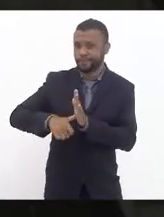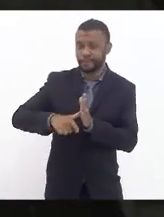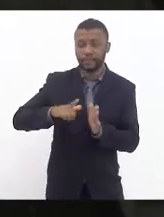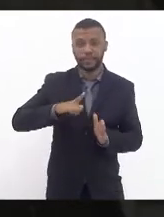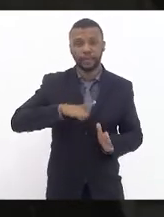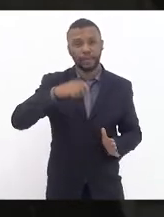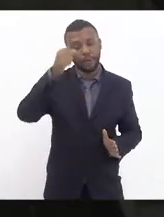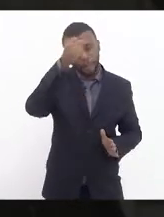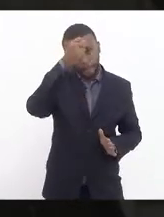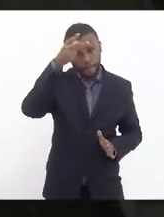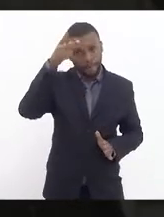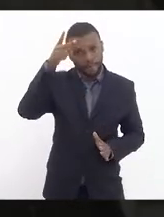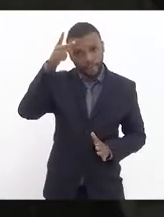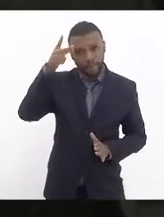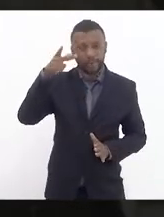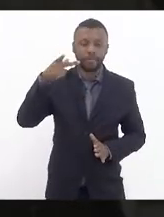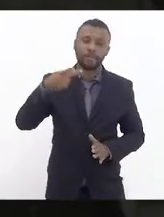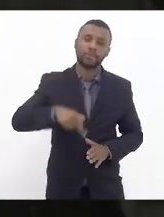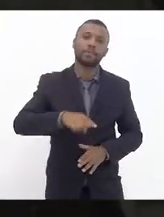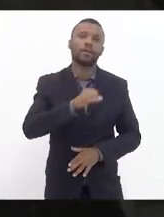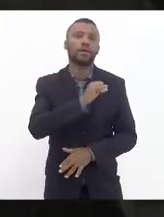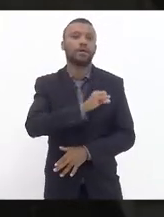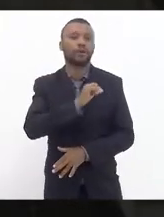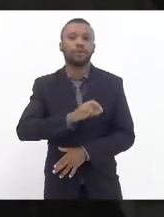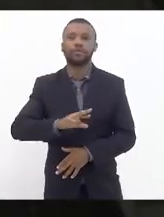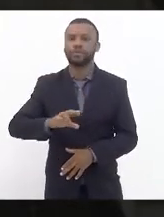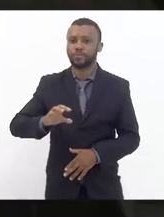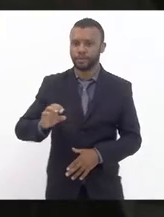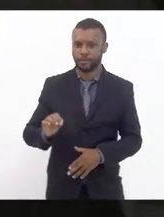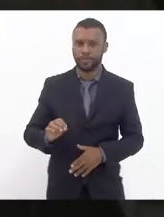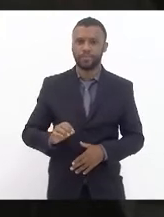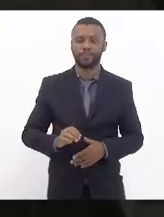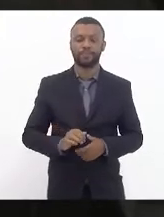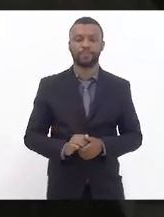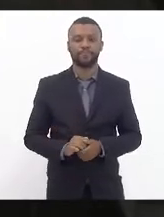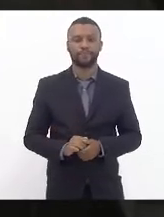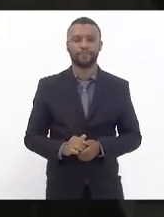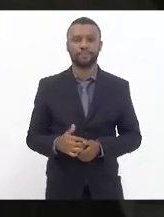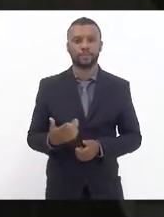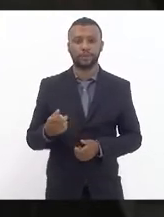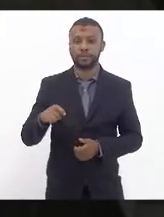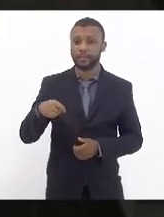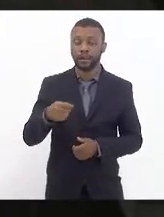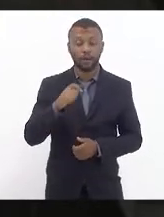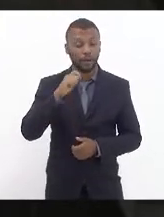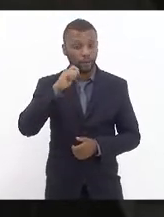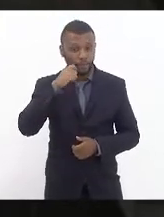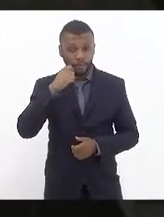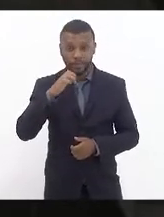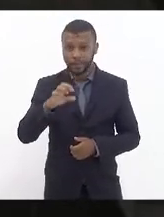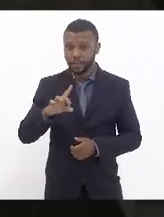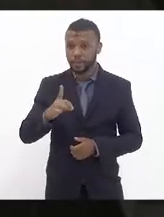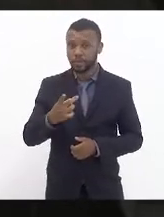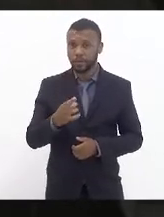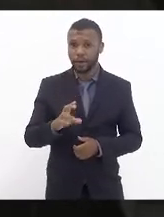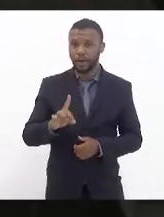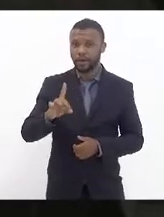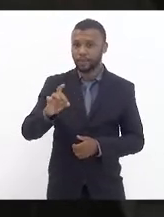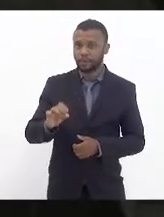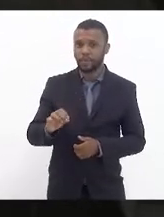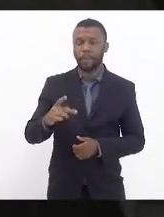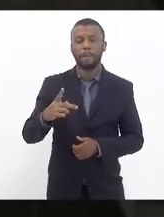prefeito da cidade do Rio de Janeiro. senhor Eduardo Paes, queria dizer,